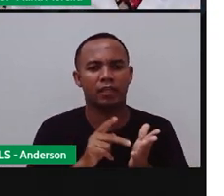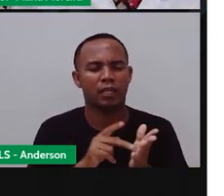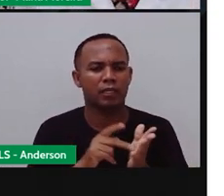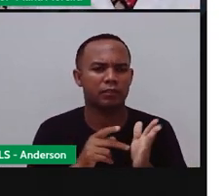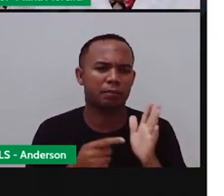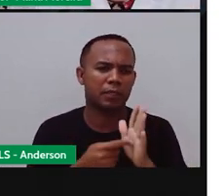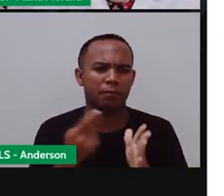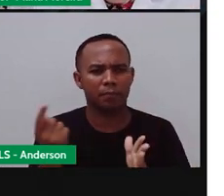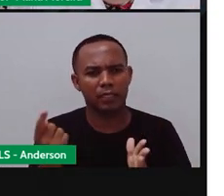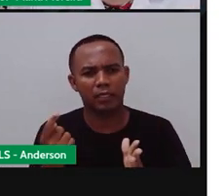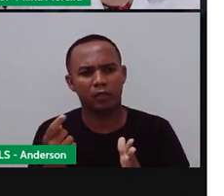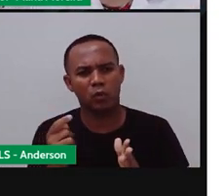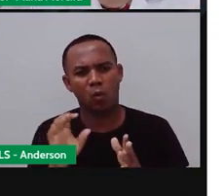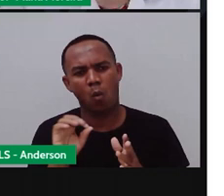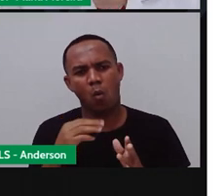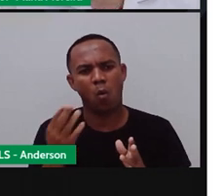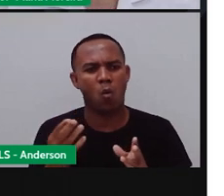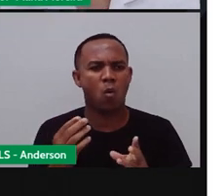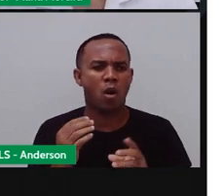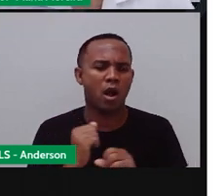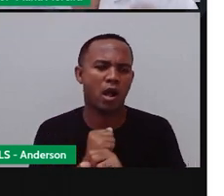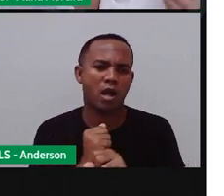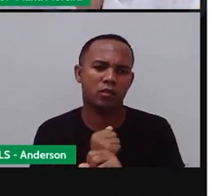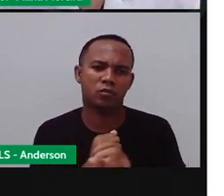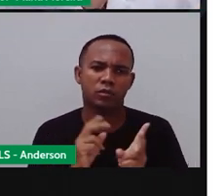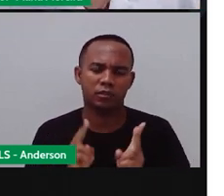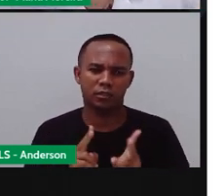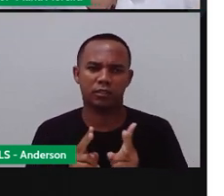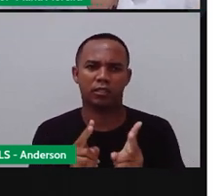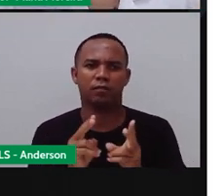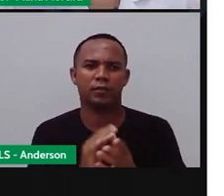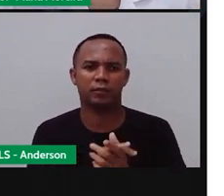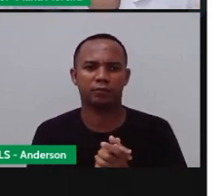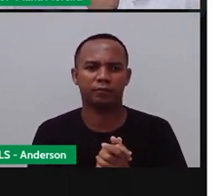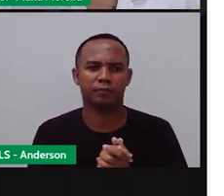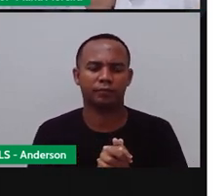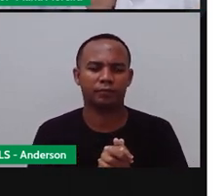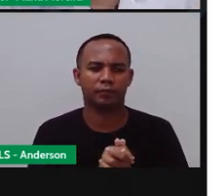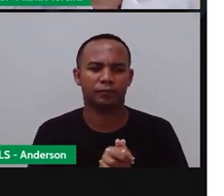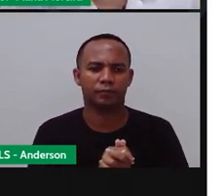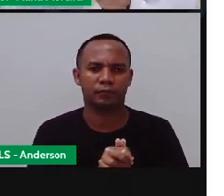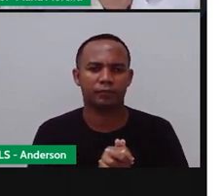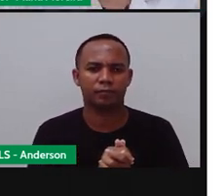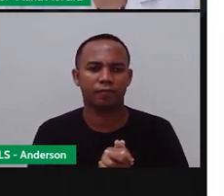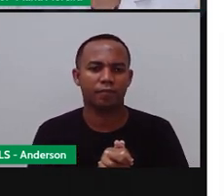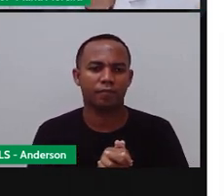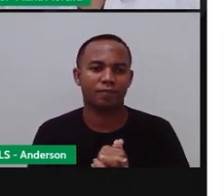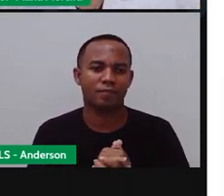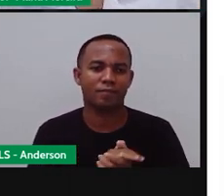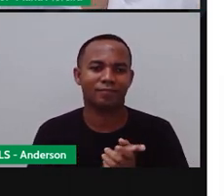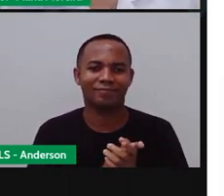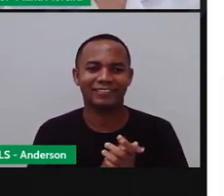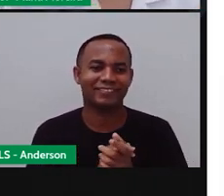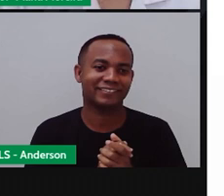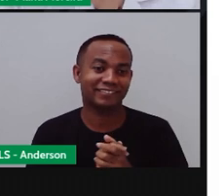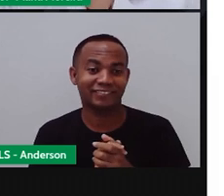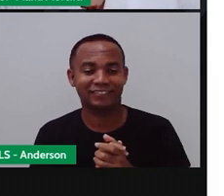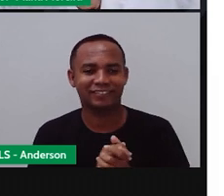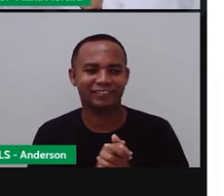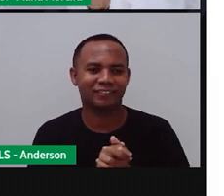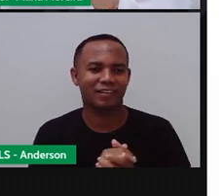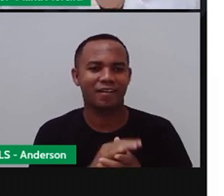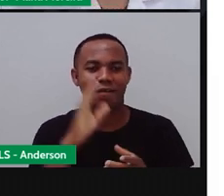meio que dando quase que o ano inteiro por ser um país tropical, né? Moro num país tropical,